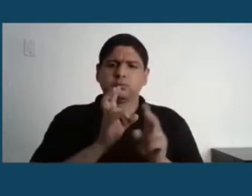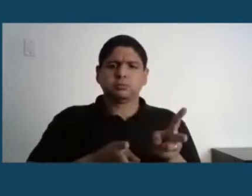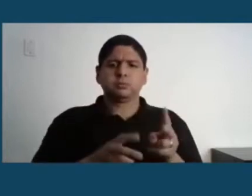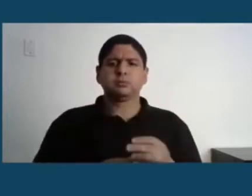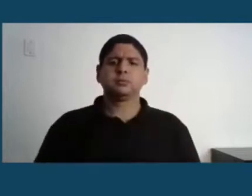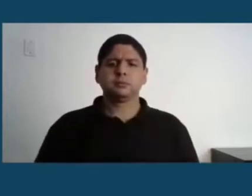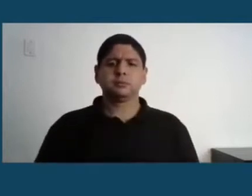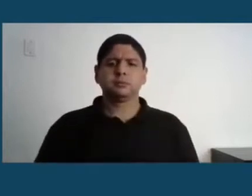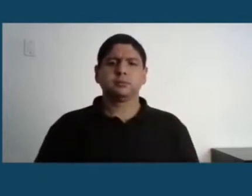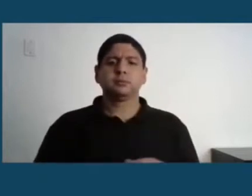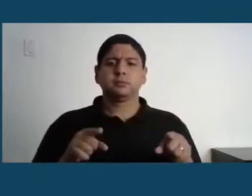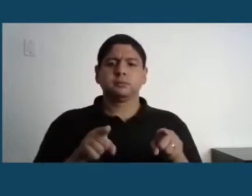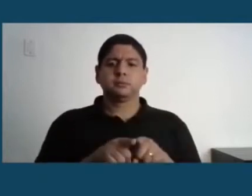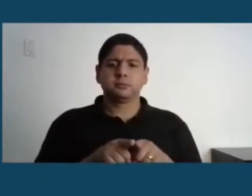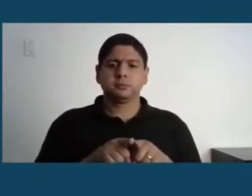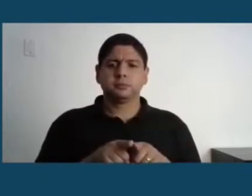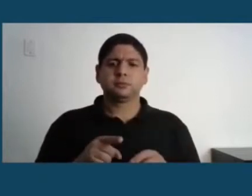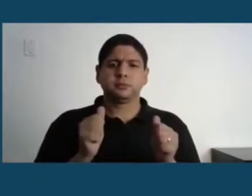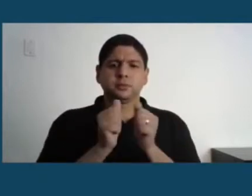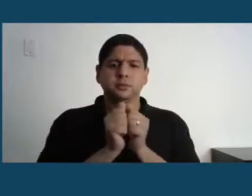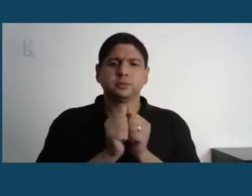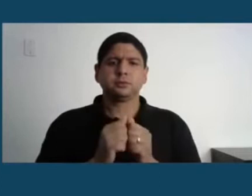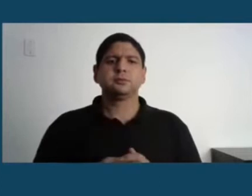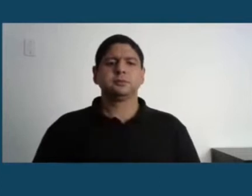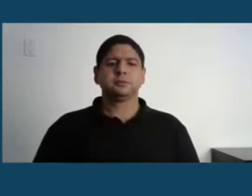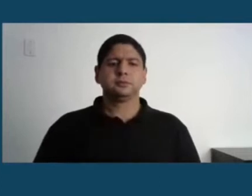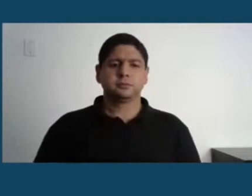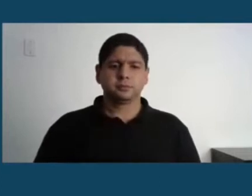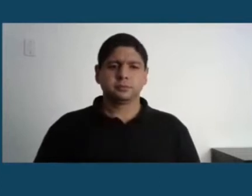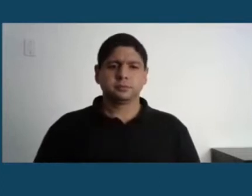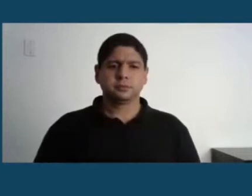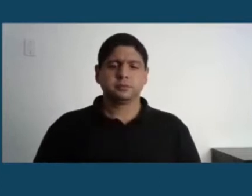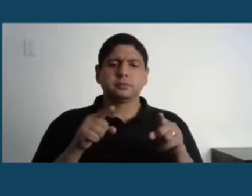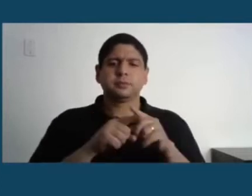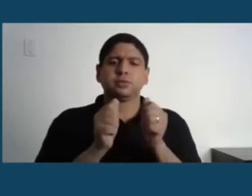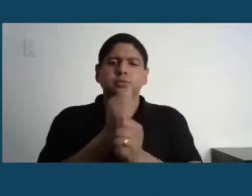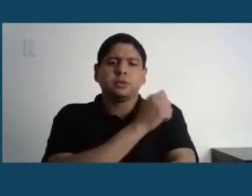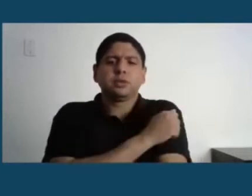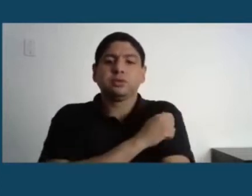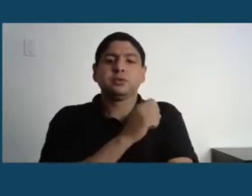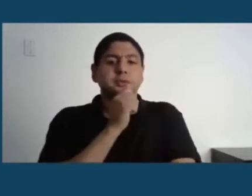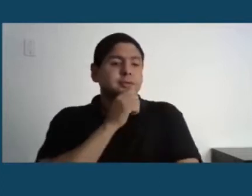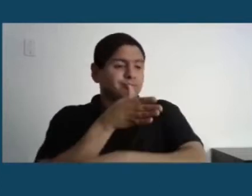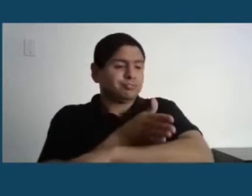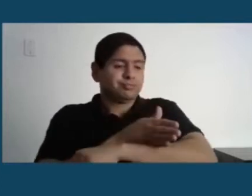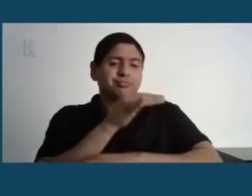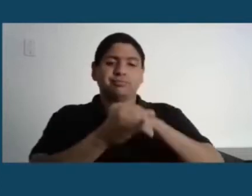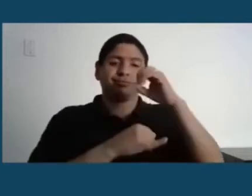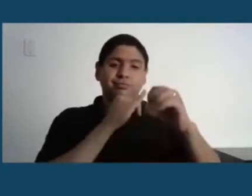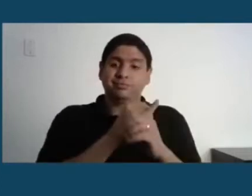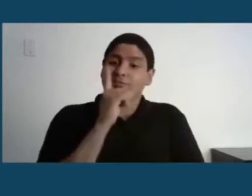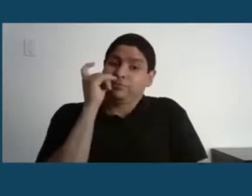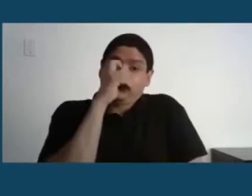oferecemos, por exemplo, 12 mil chips, estudantes sem acesso à internet, foram agraciados,